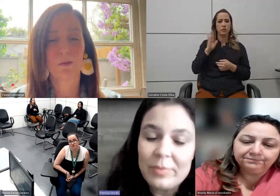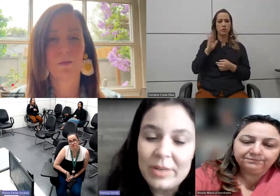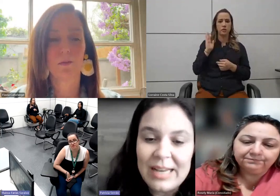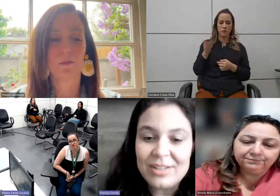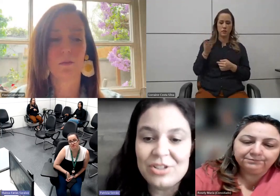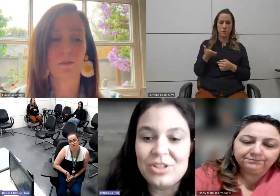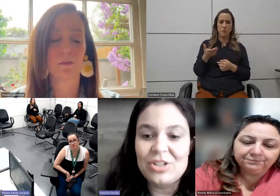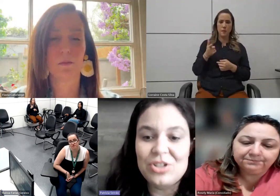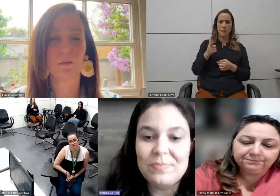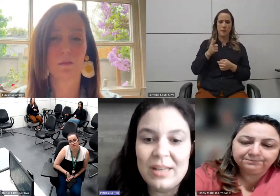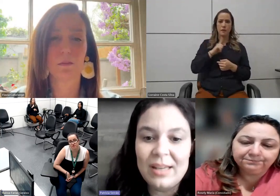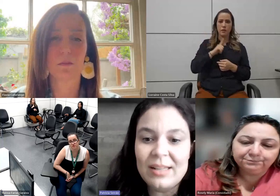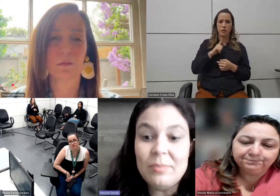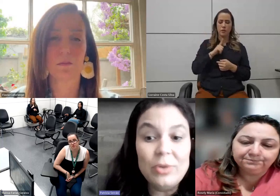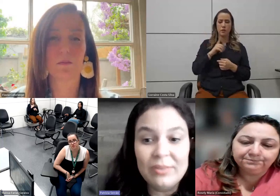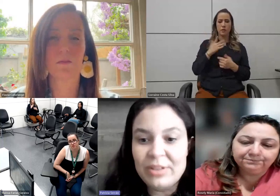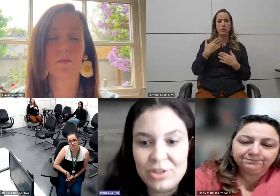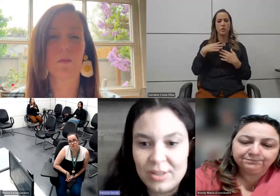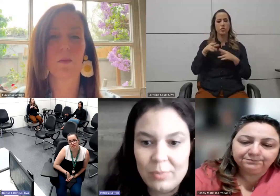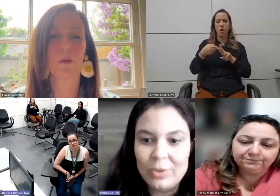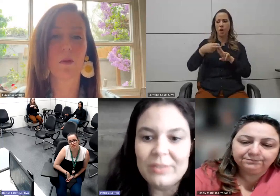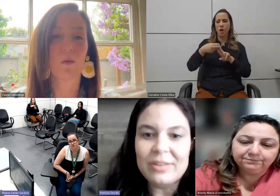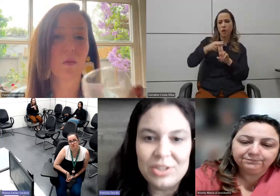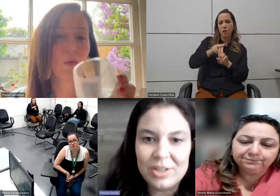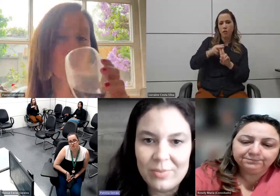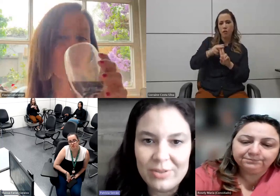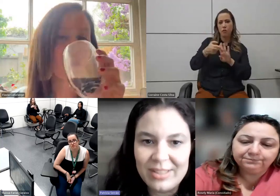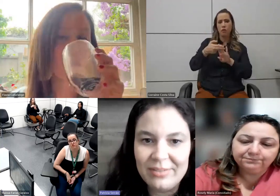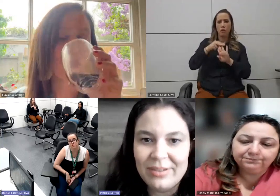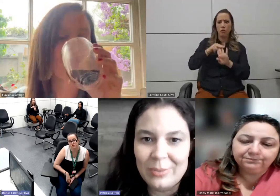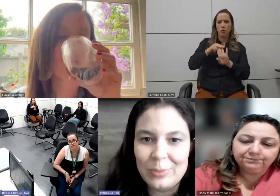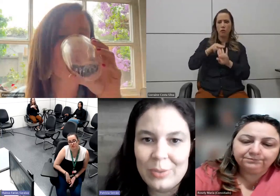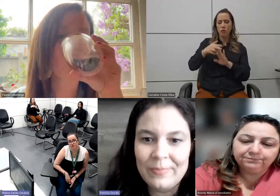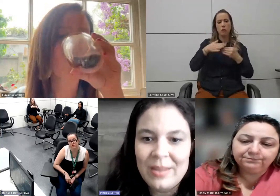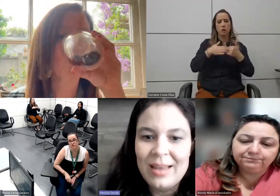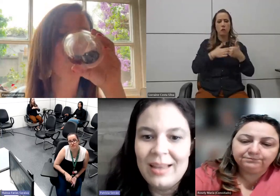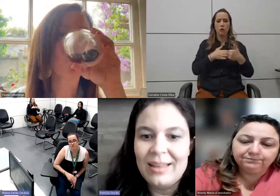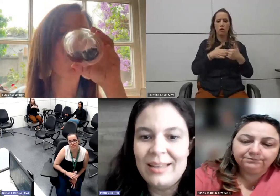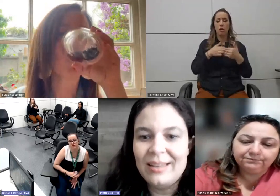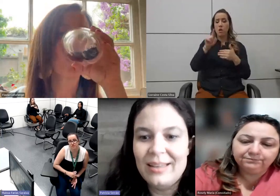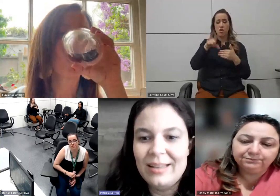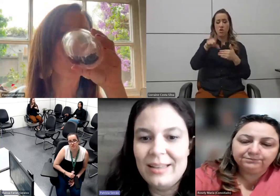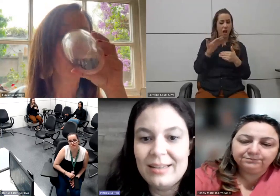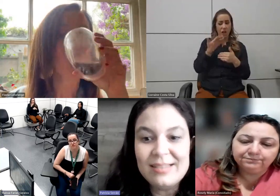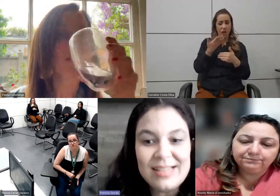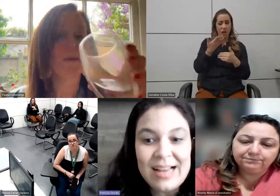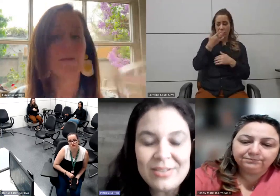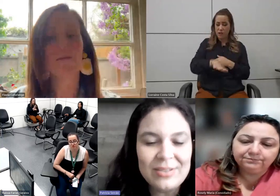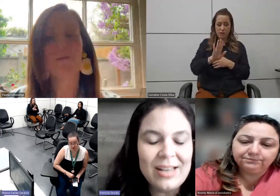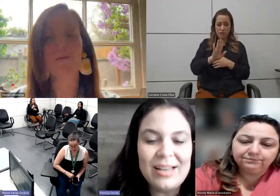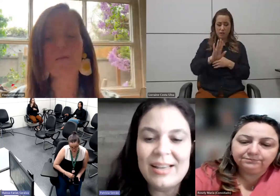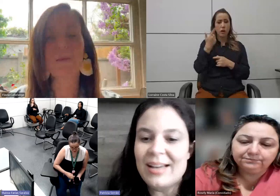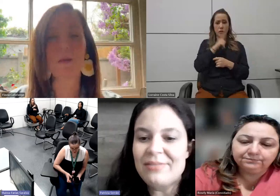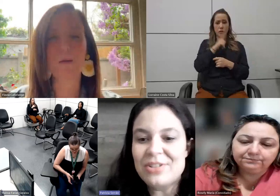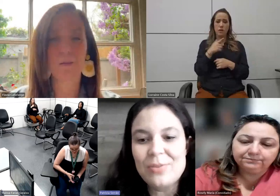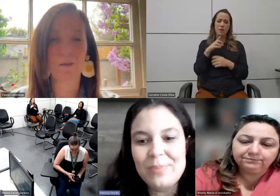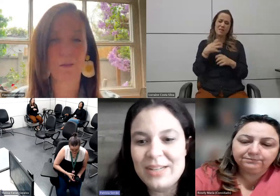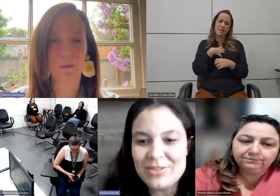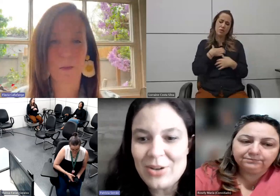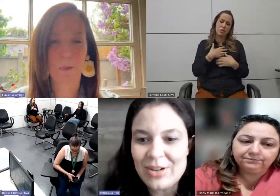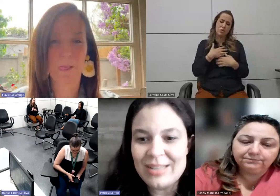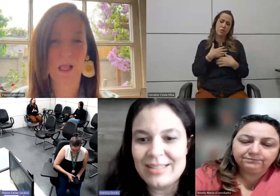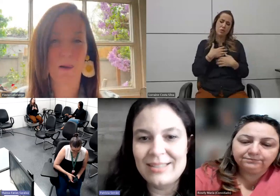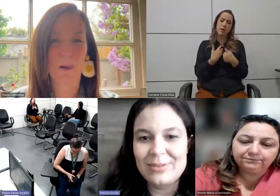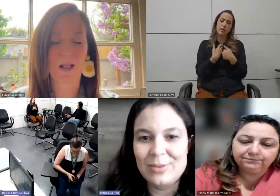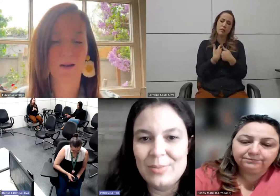eu tinha hipermobilidade desde pequena e muita fadiga, muita fadiga, como a Roseli falou e cansaço, né? E aí era